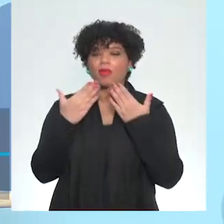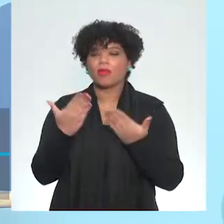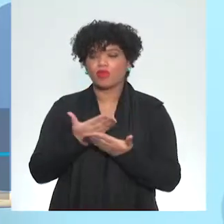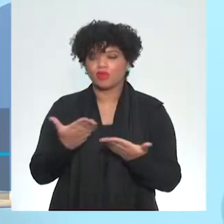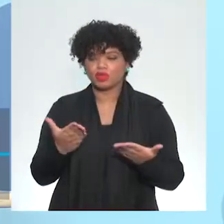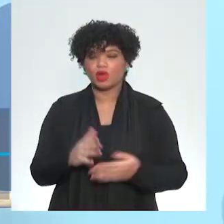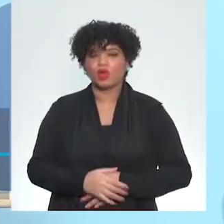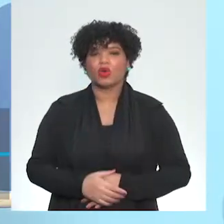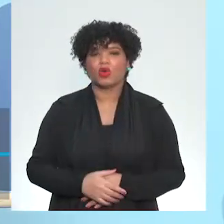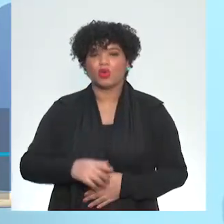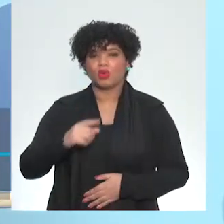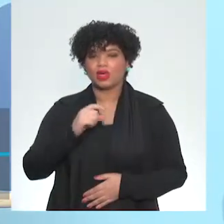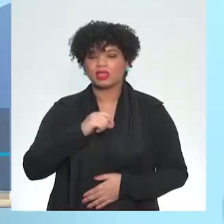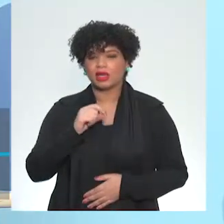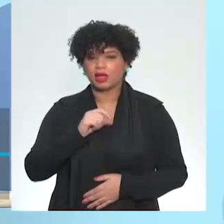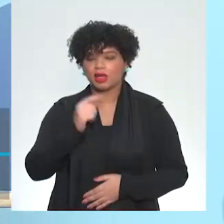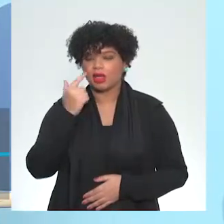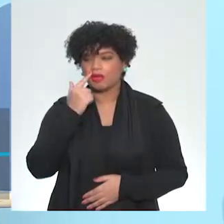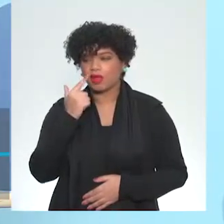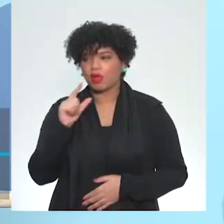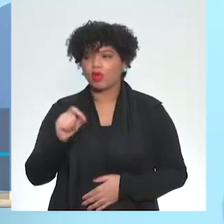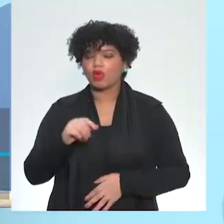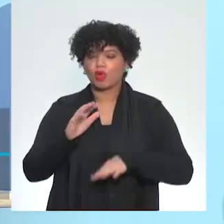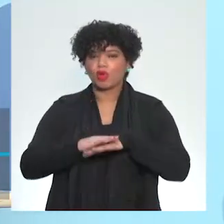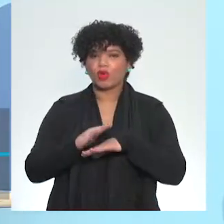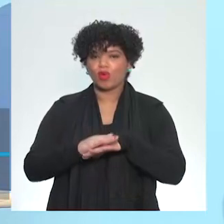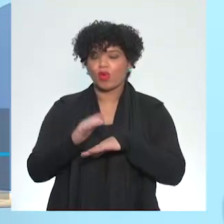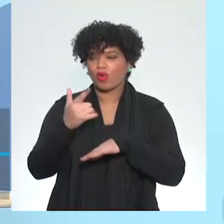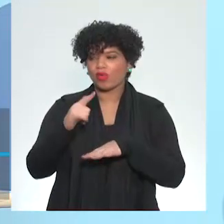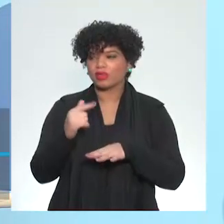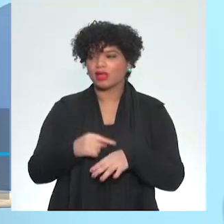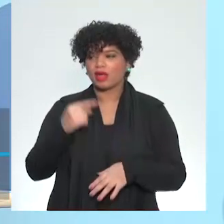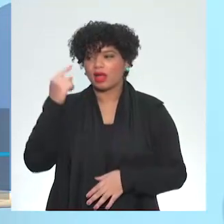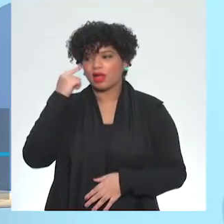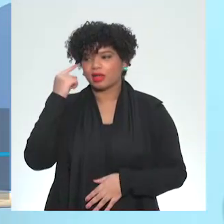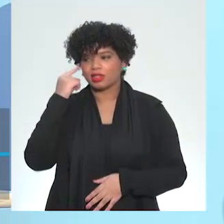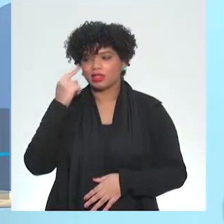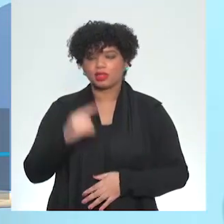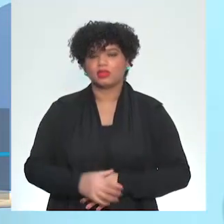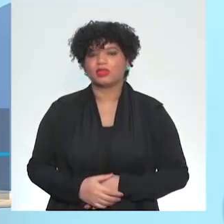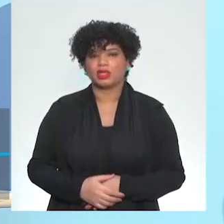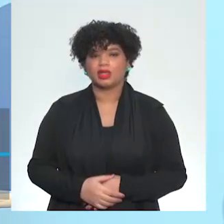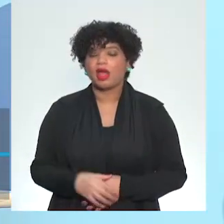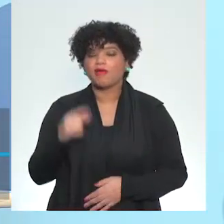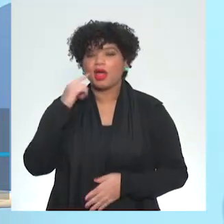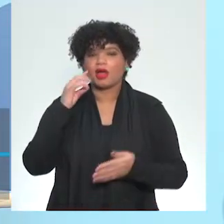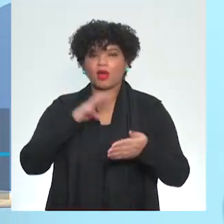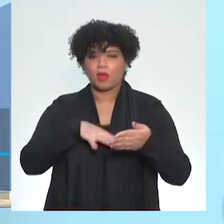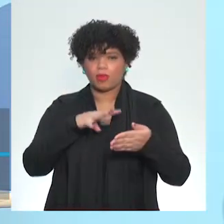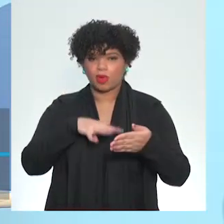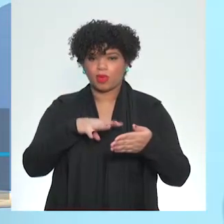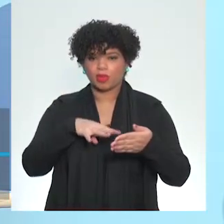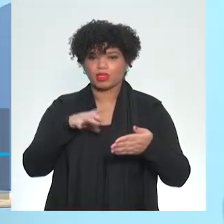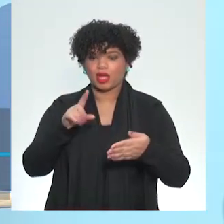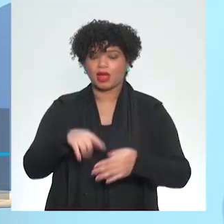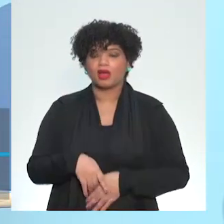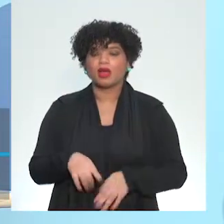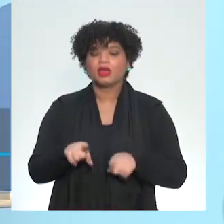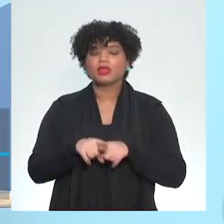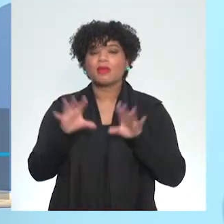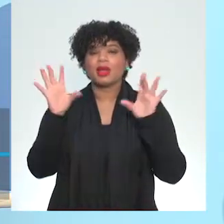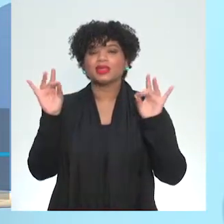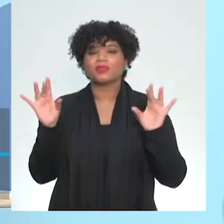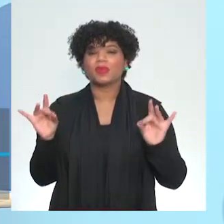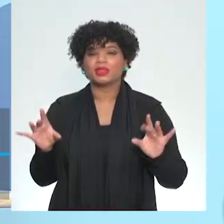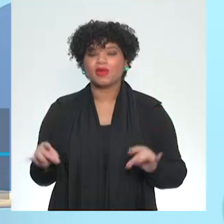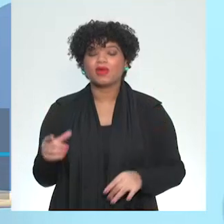vocês algumas das coisas que a gente viu aí sobre pensamento computacional, sobre programação. Em específico,